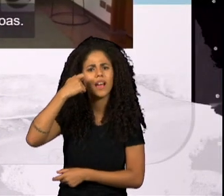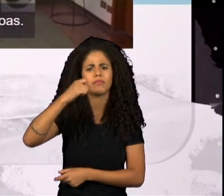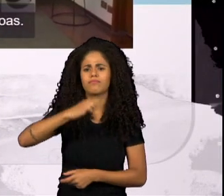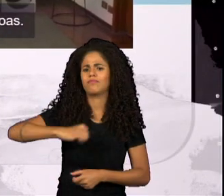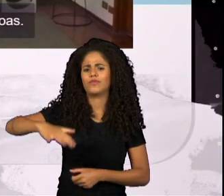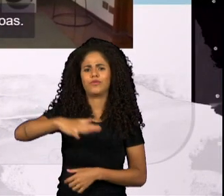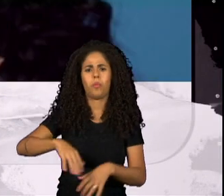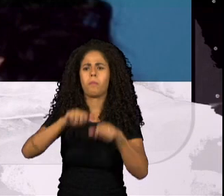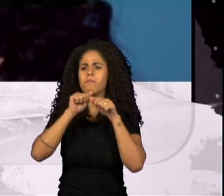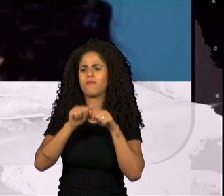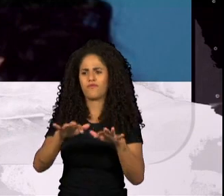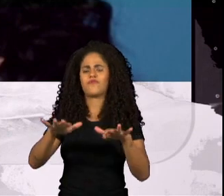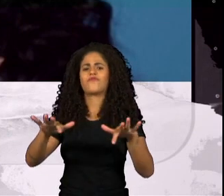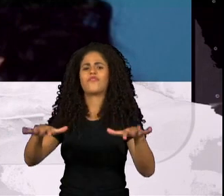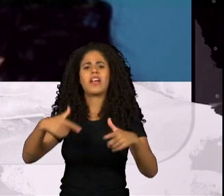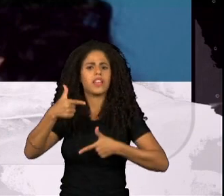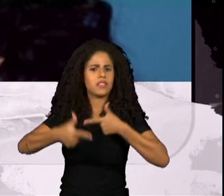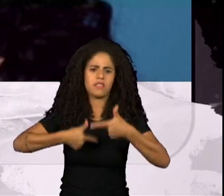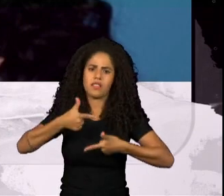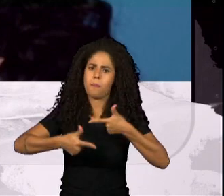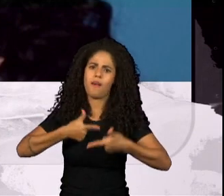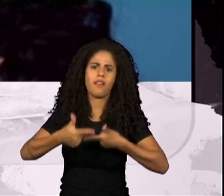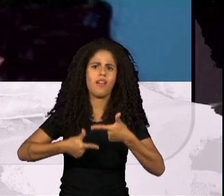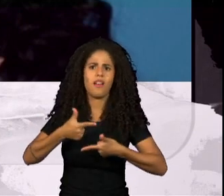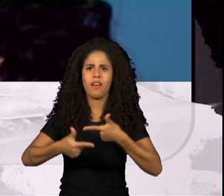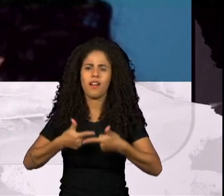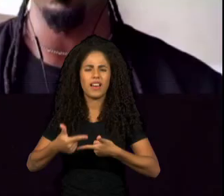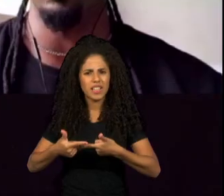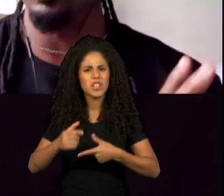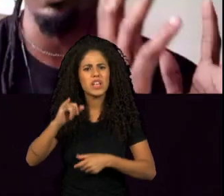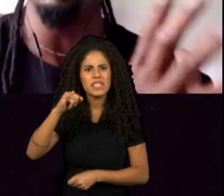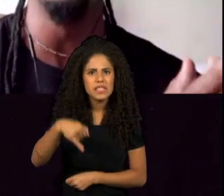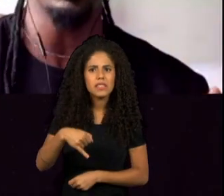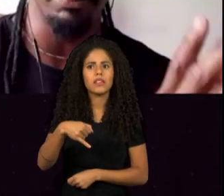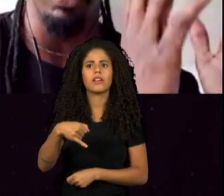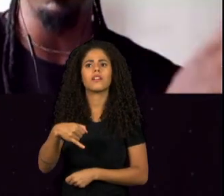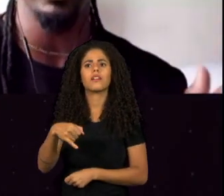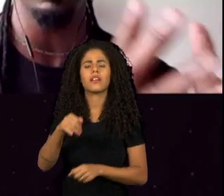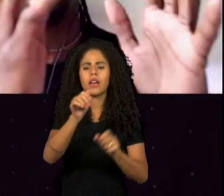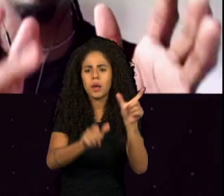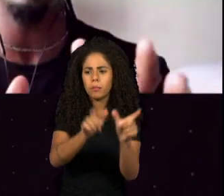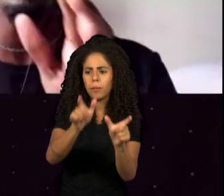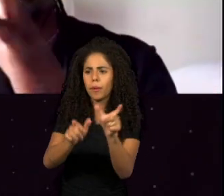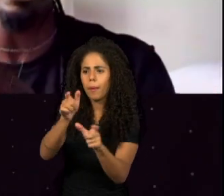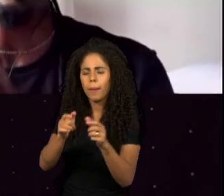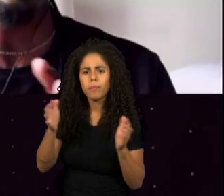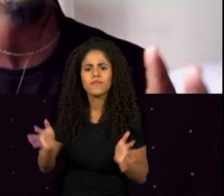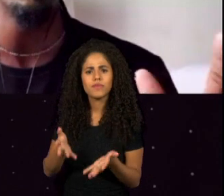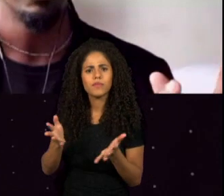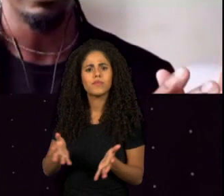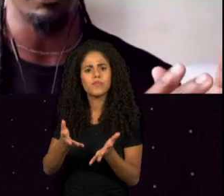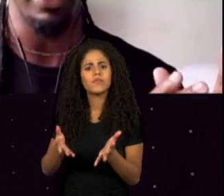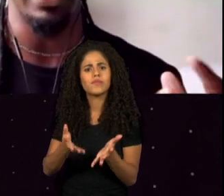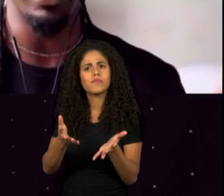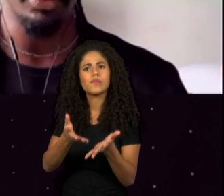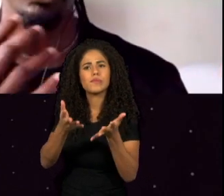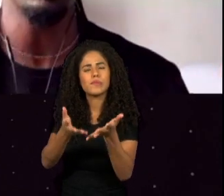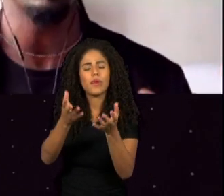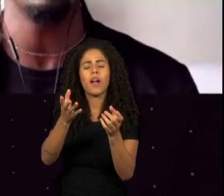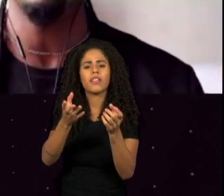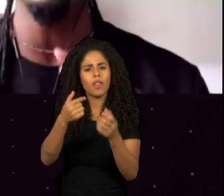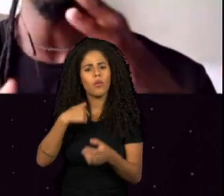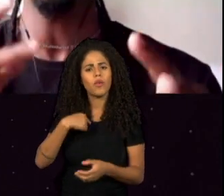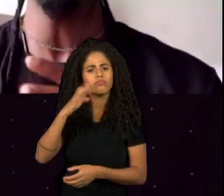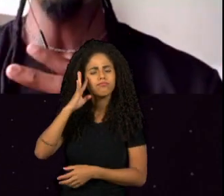os tipos de serviço. E pessoas donas de empresas mesmo. O nome MUC é Movimento Observador Criativo. Então, é um